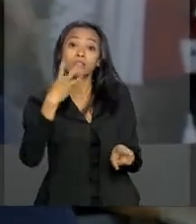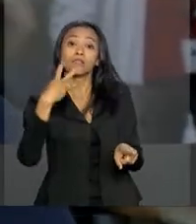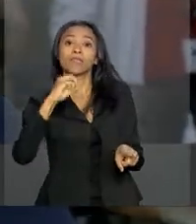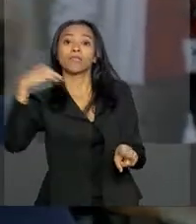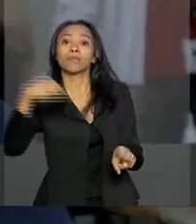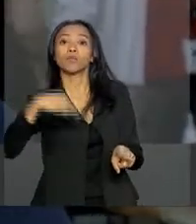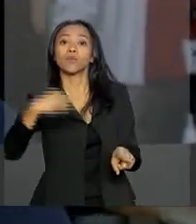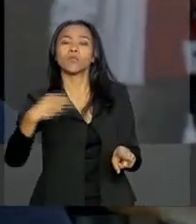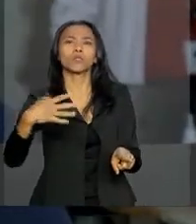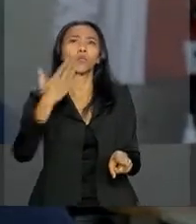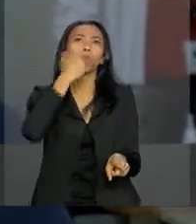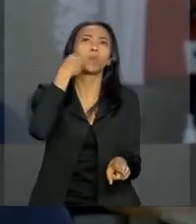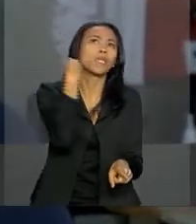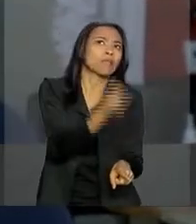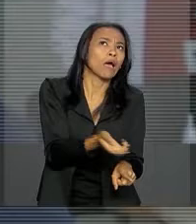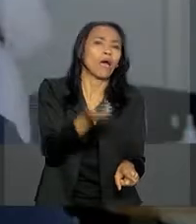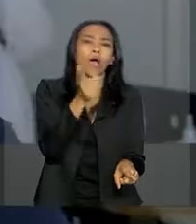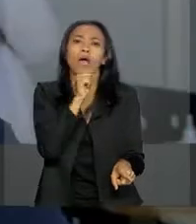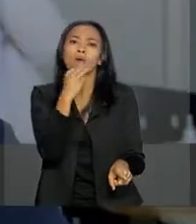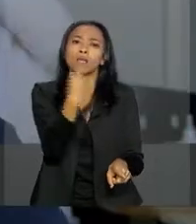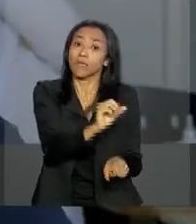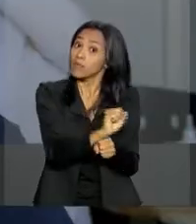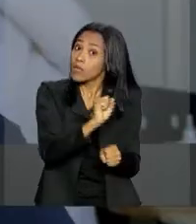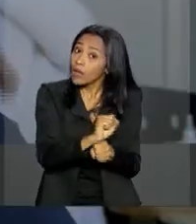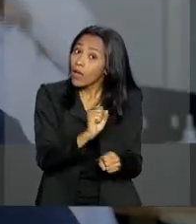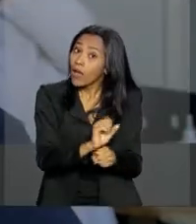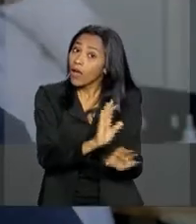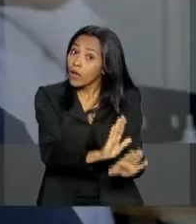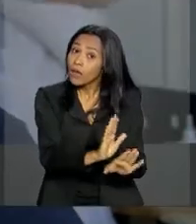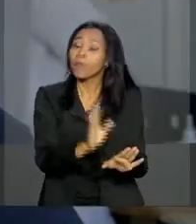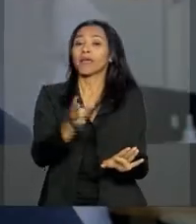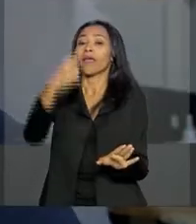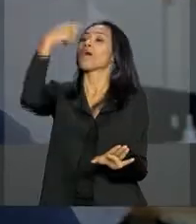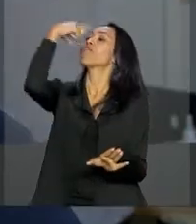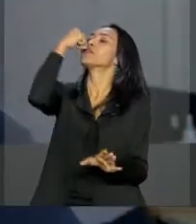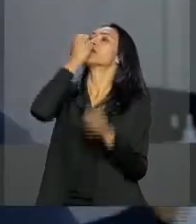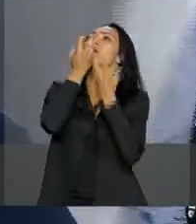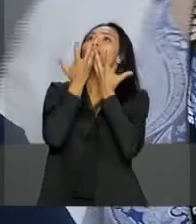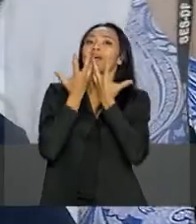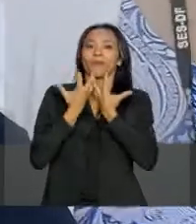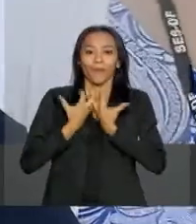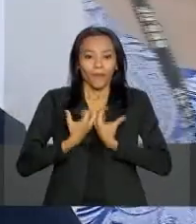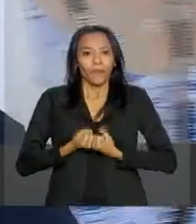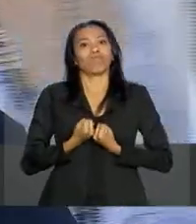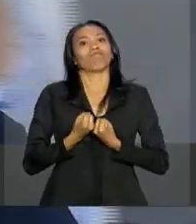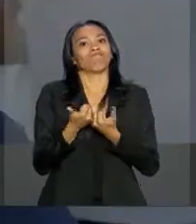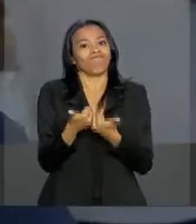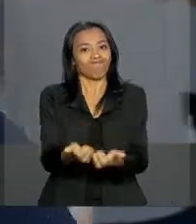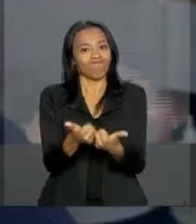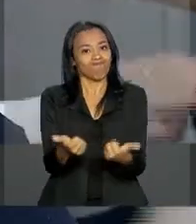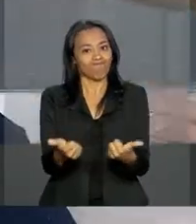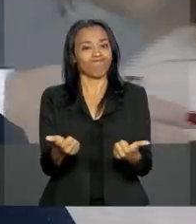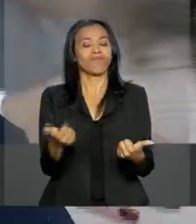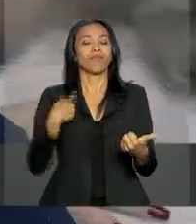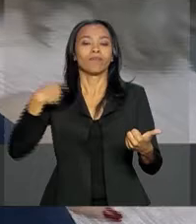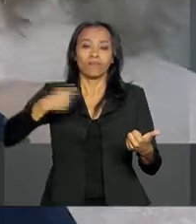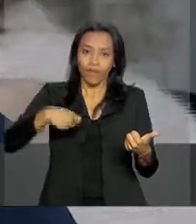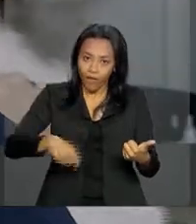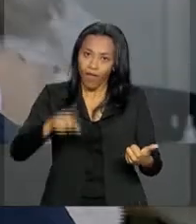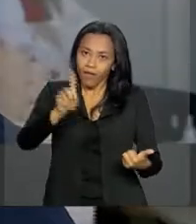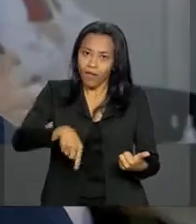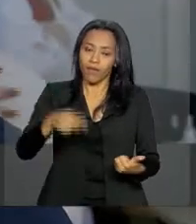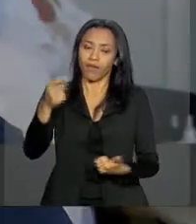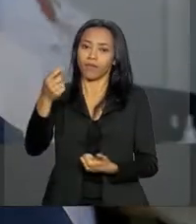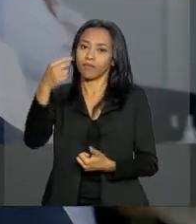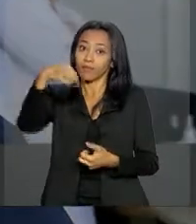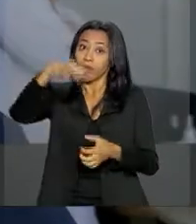qualquer tipo de alimento ou líquido para a criança. Para que a absorção da vacina seja mais eficaz, a gente tem que a vacina é